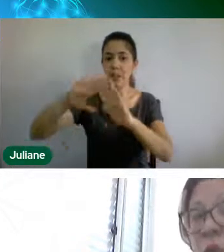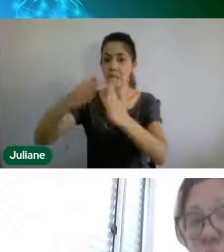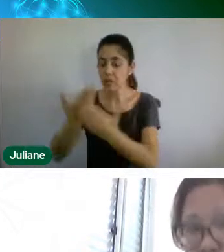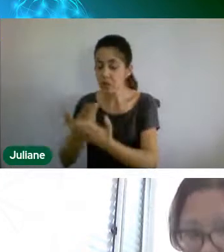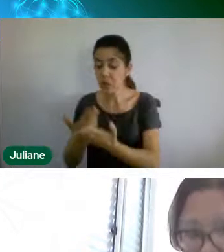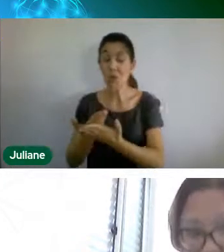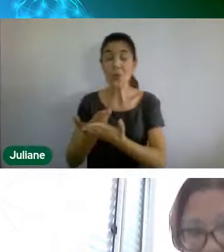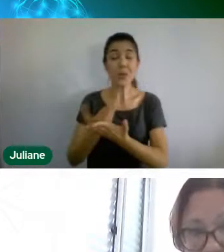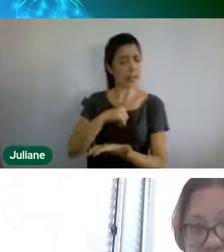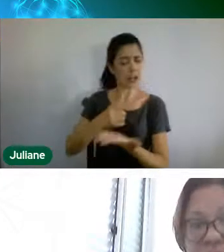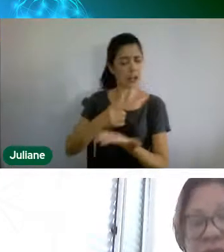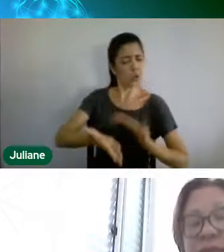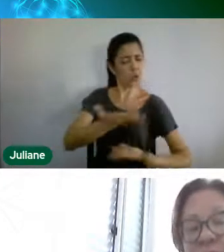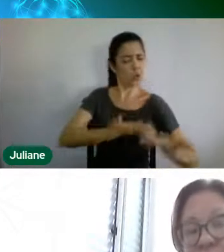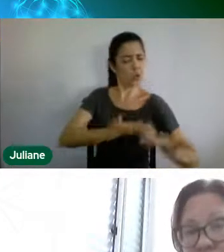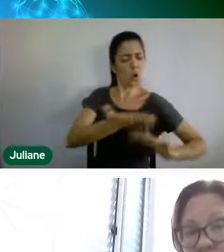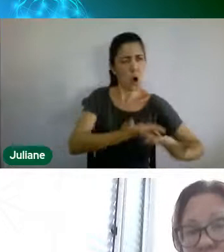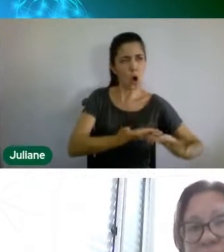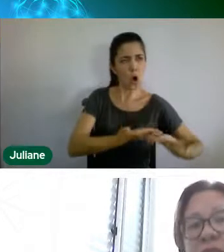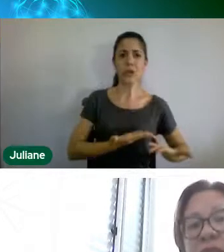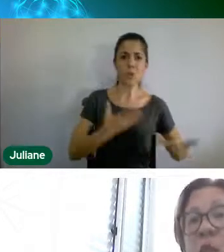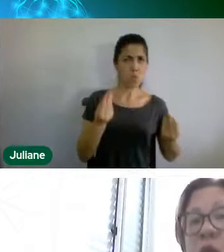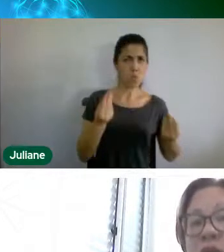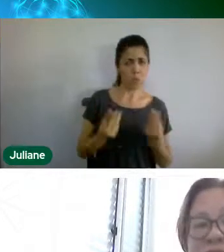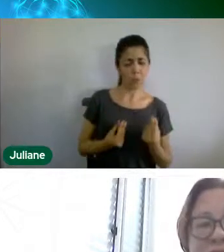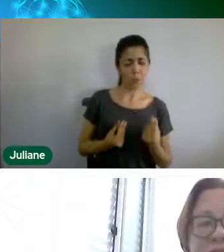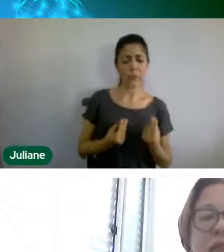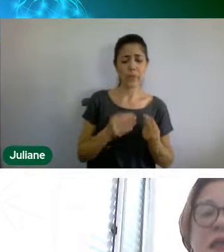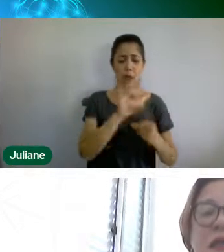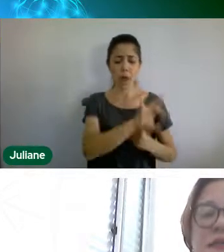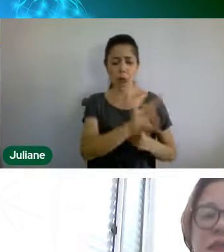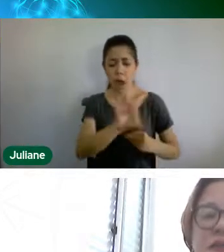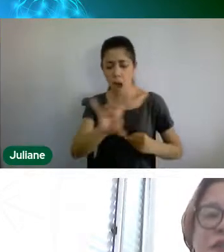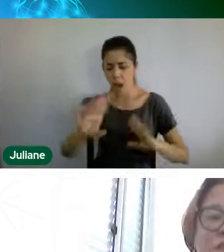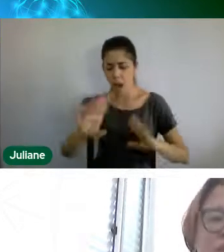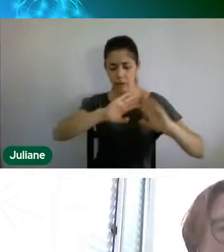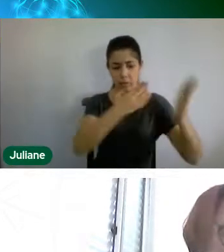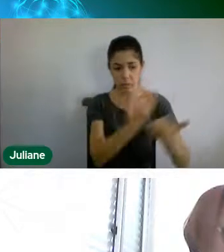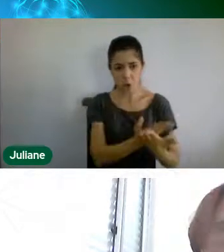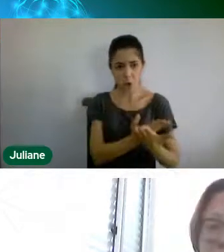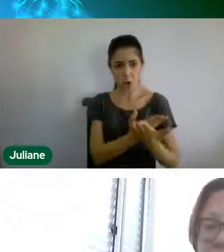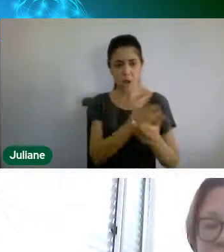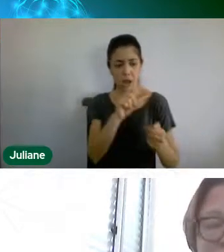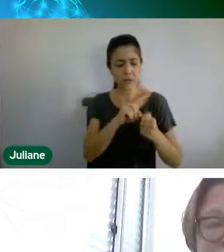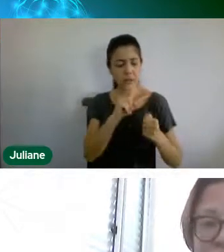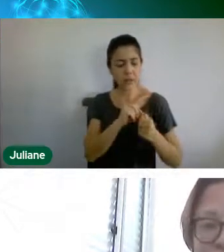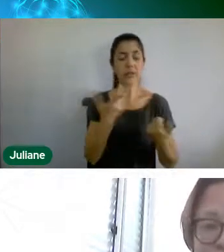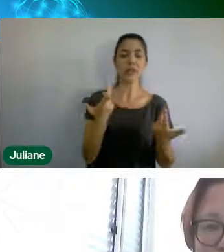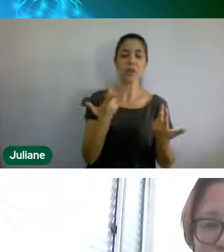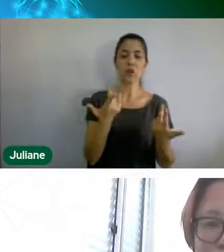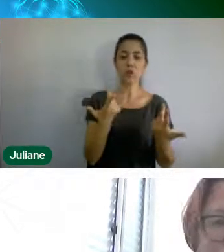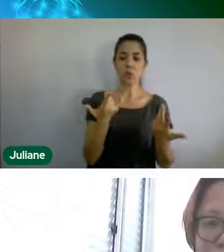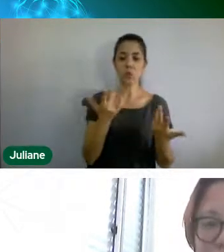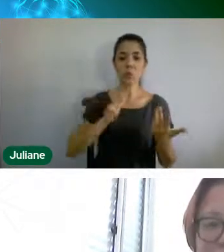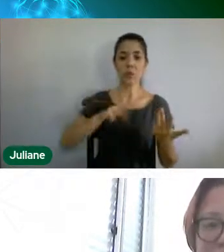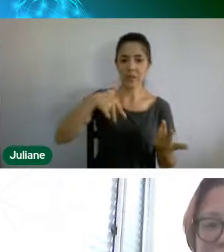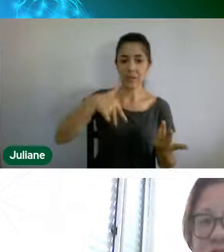algo, e ela traz, e ela mostra, sendo que também temos teóricos, muitos